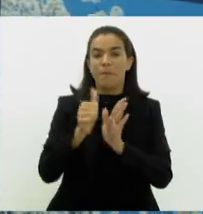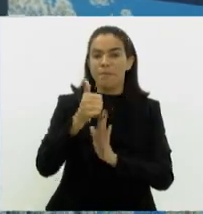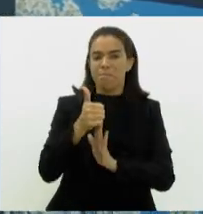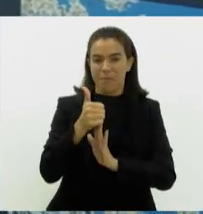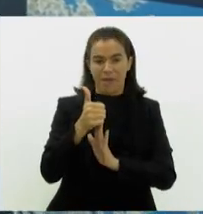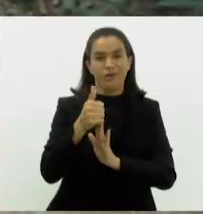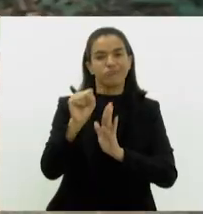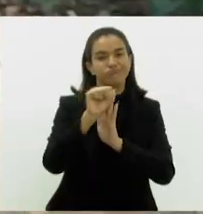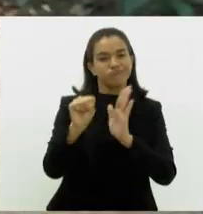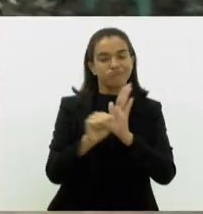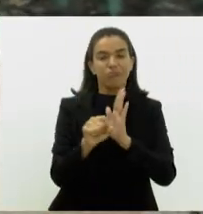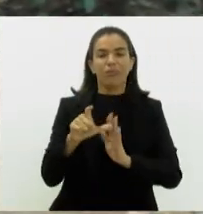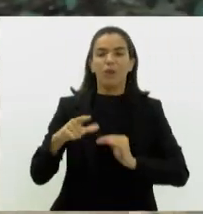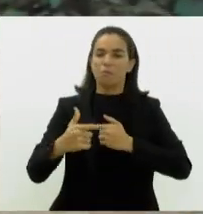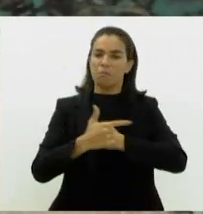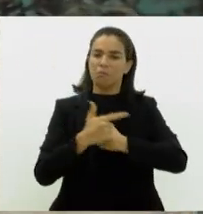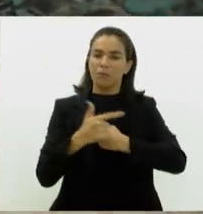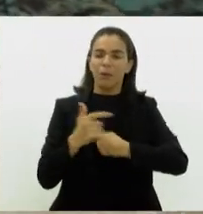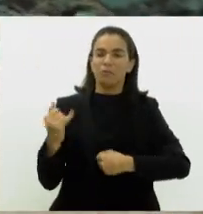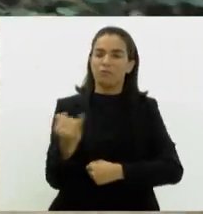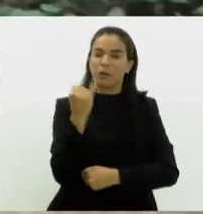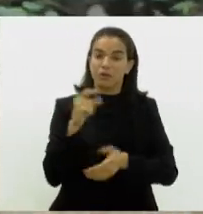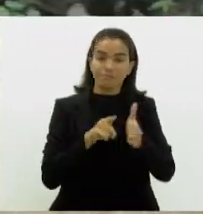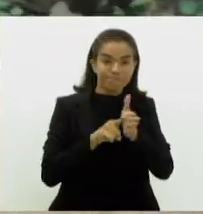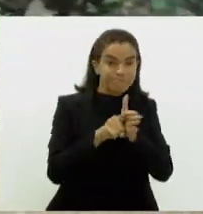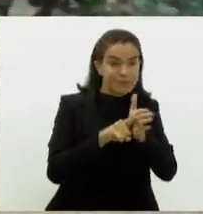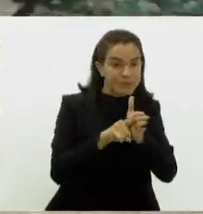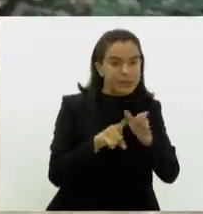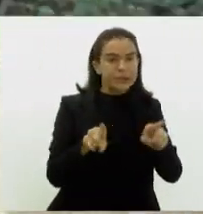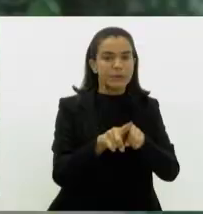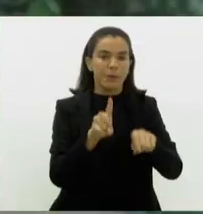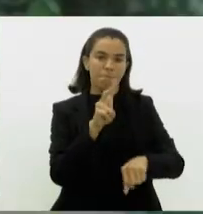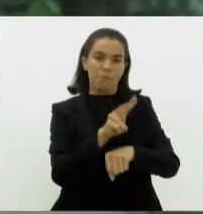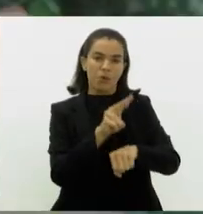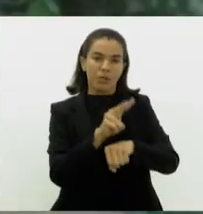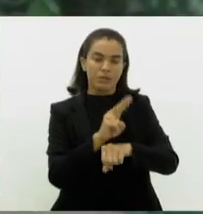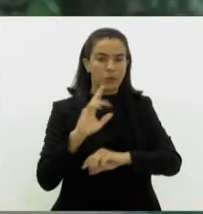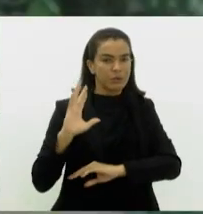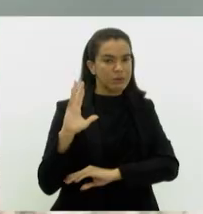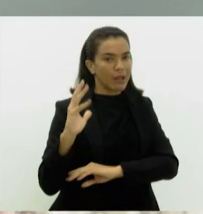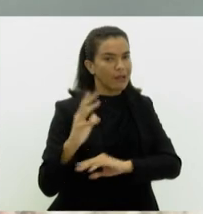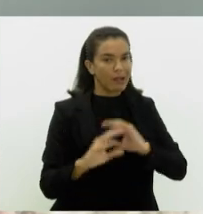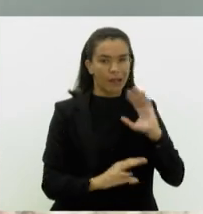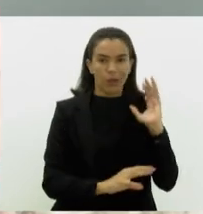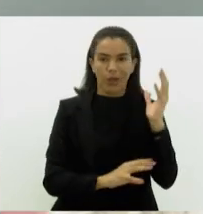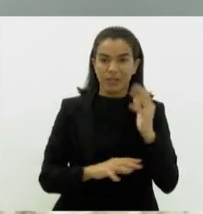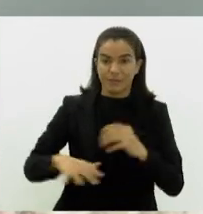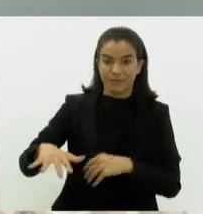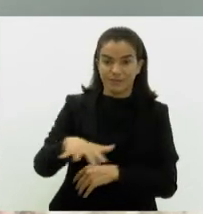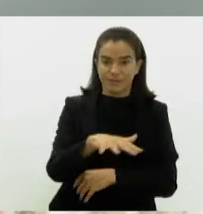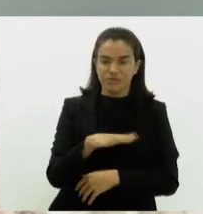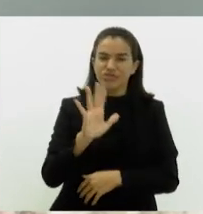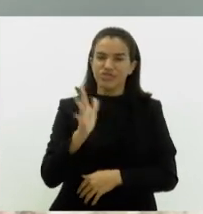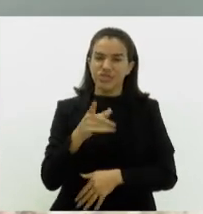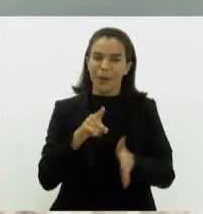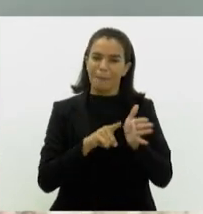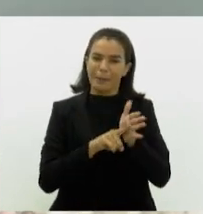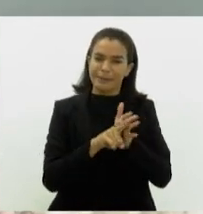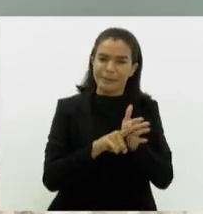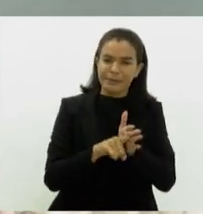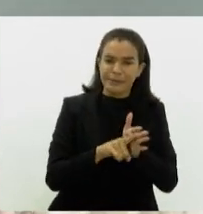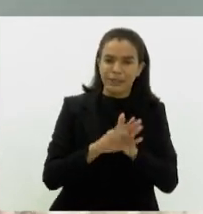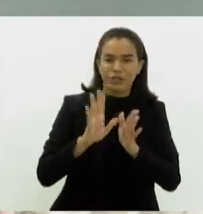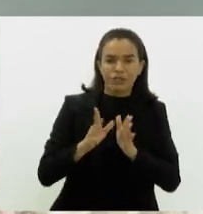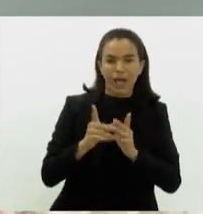a reserva tem um papel importante na pesquisa e proteção da natureza da região. Ali foram feitas pesquisas, foram feitas